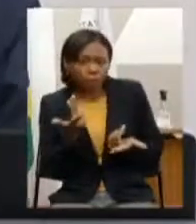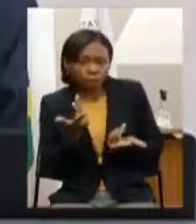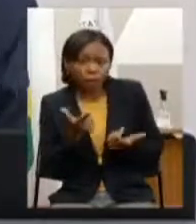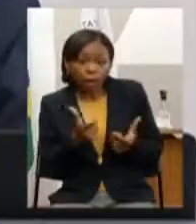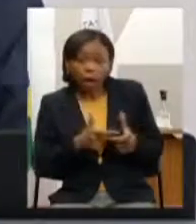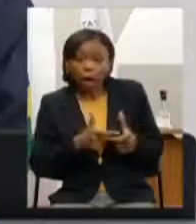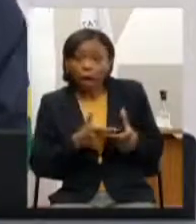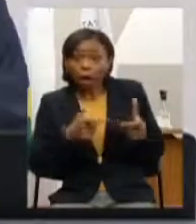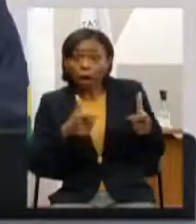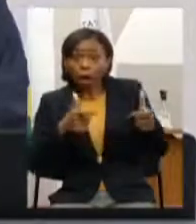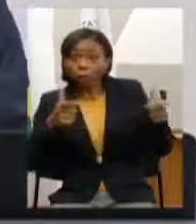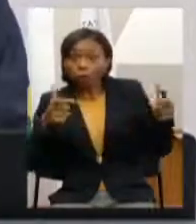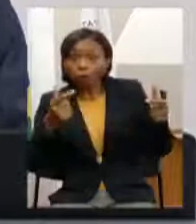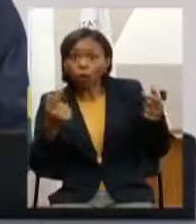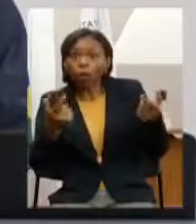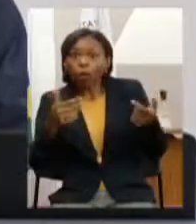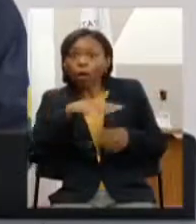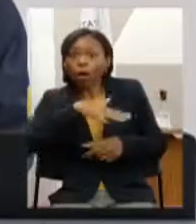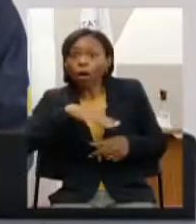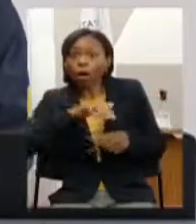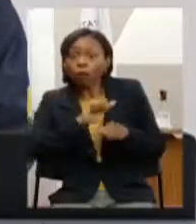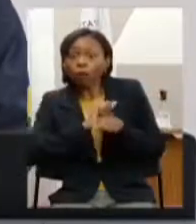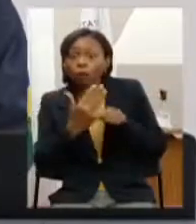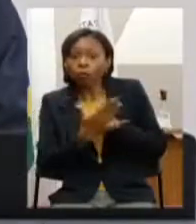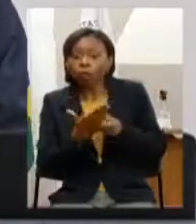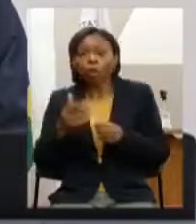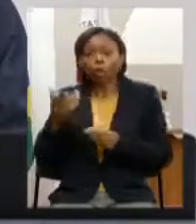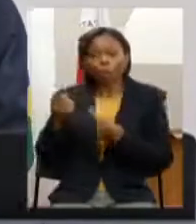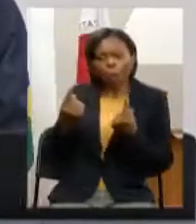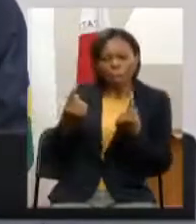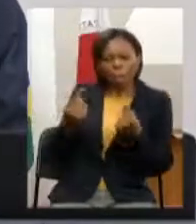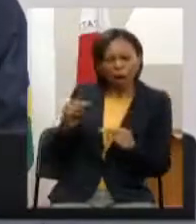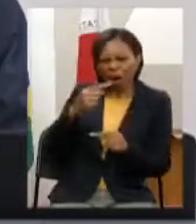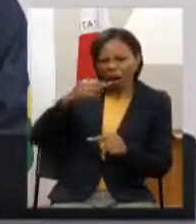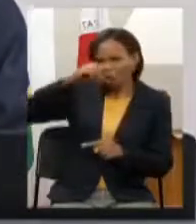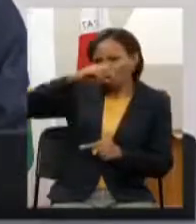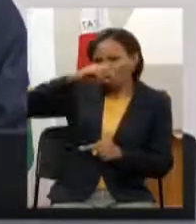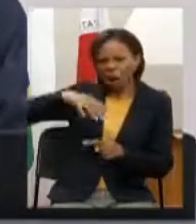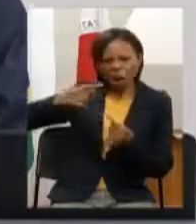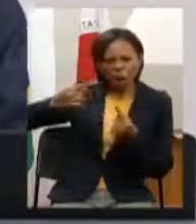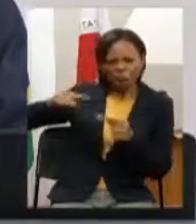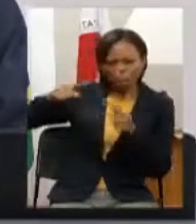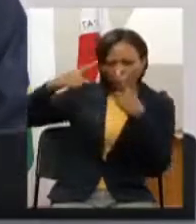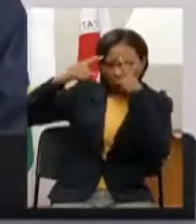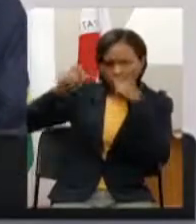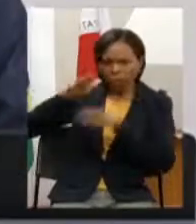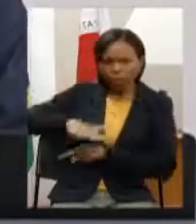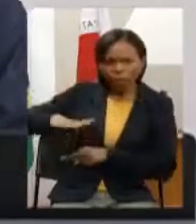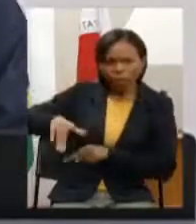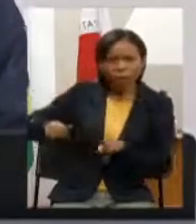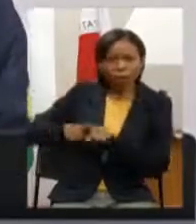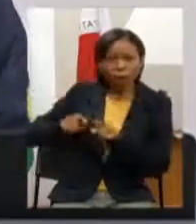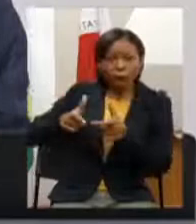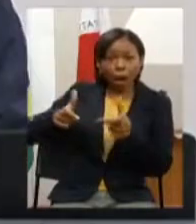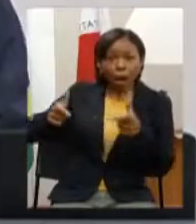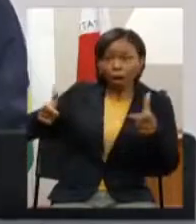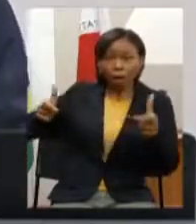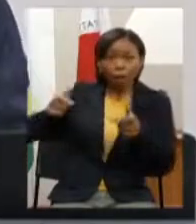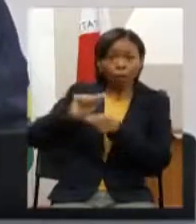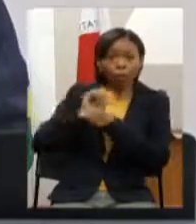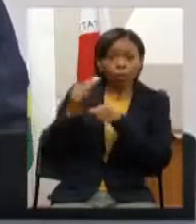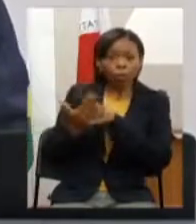aumentou na pandemia a questão da criação de emprego e renda o desemprego aumentou na pandemia ou seja